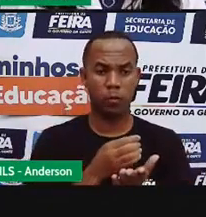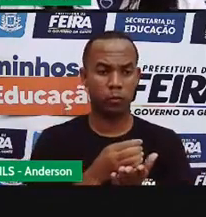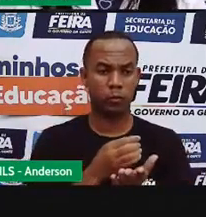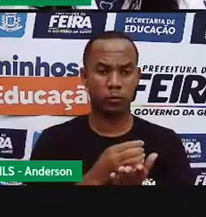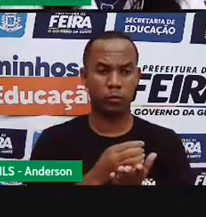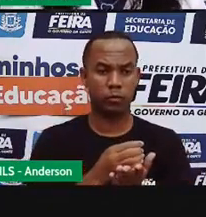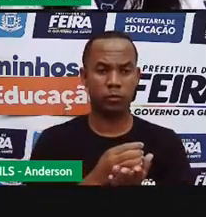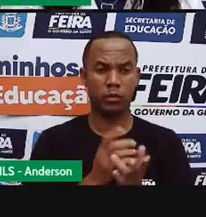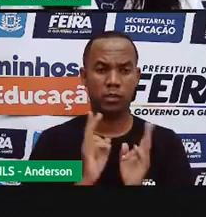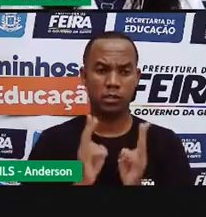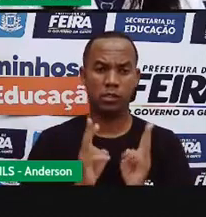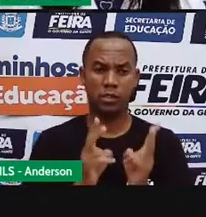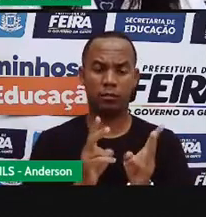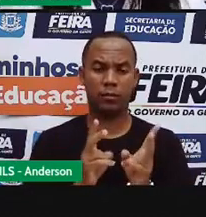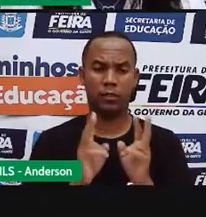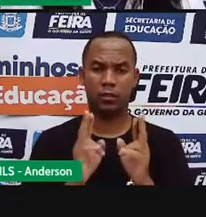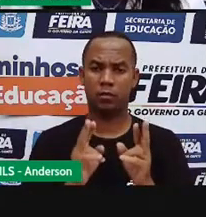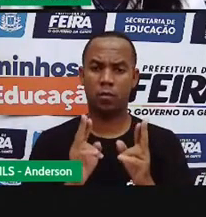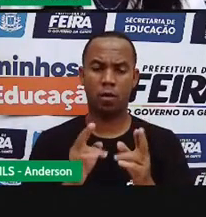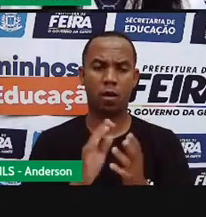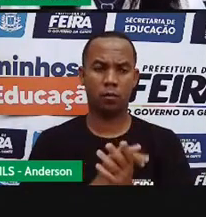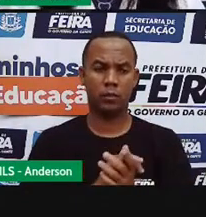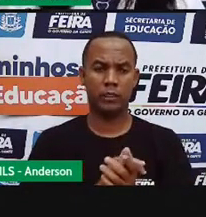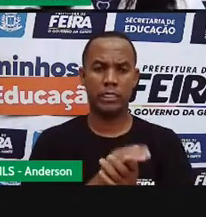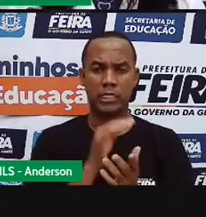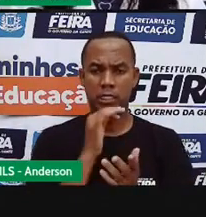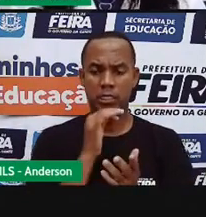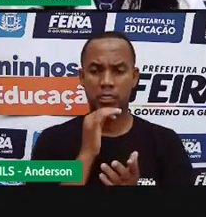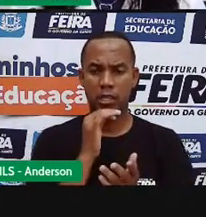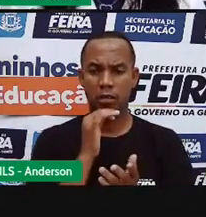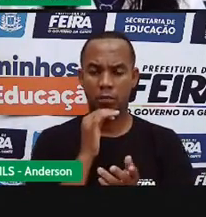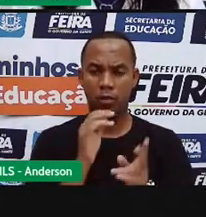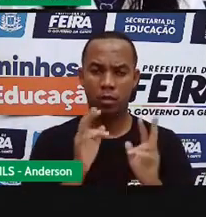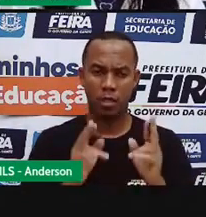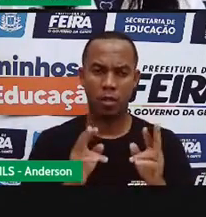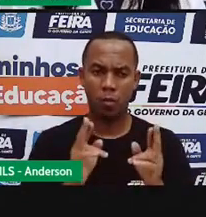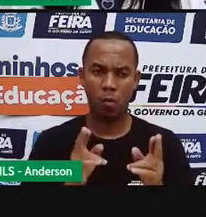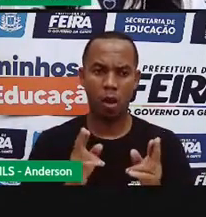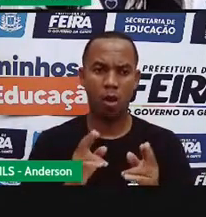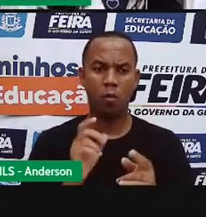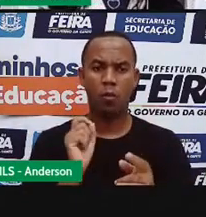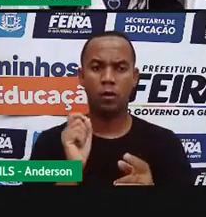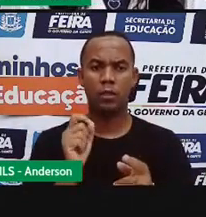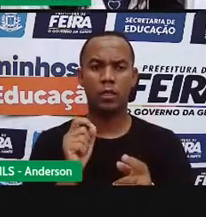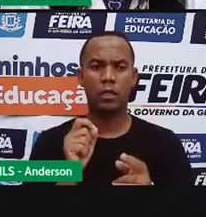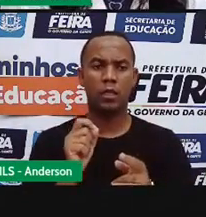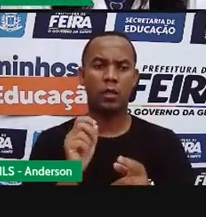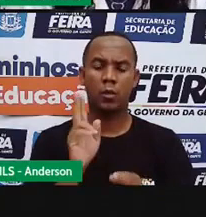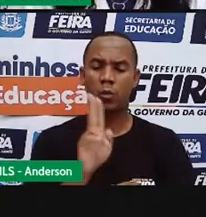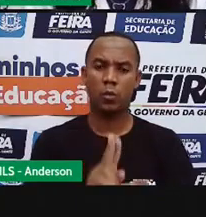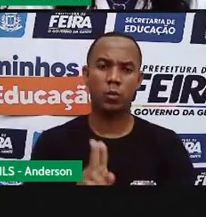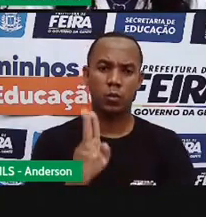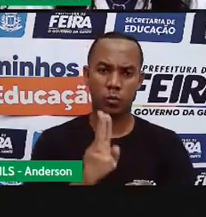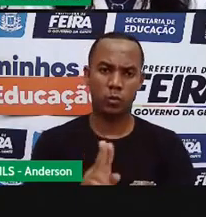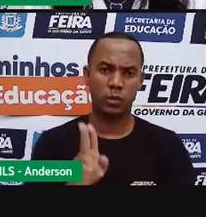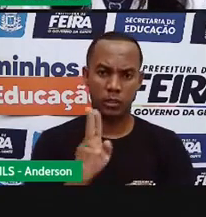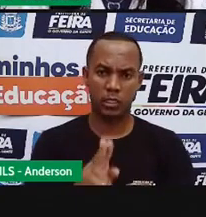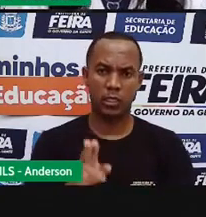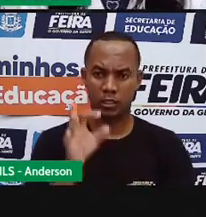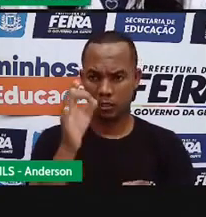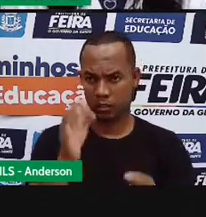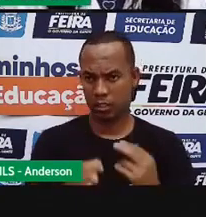comprimento, das medidas, quando elas são as convencionais, aqui a gente usa as ferramentas